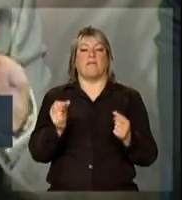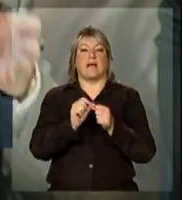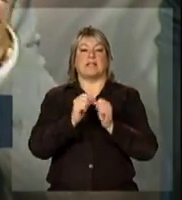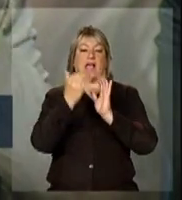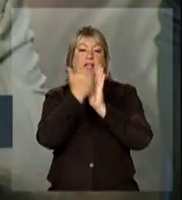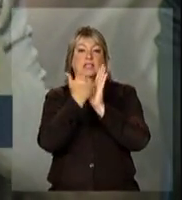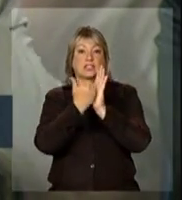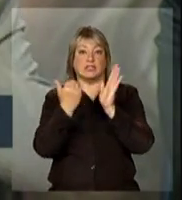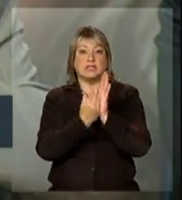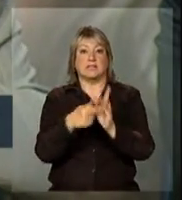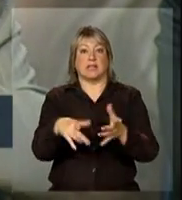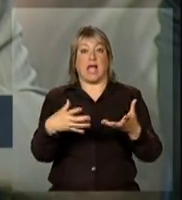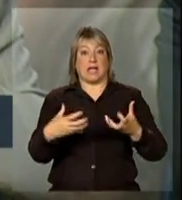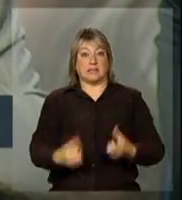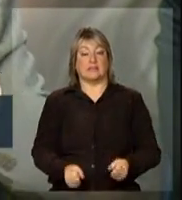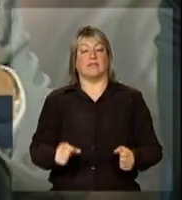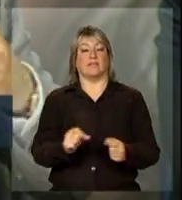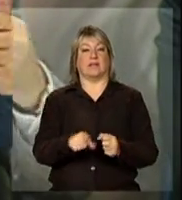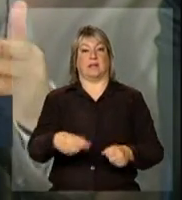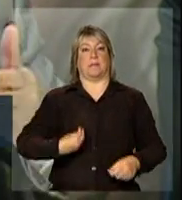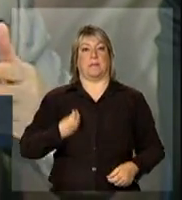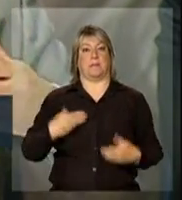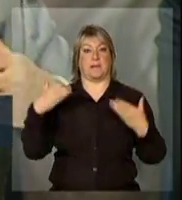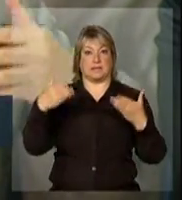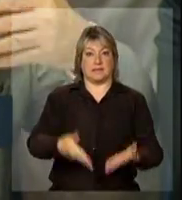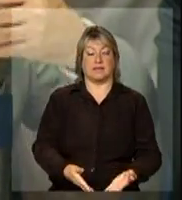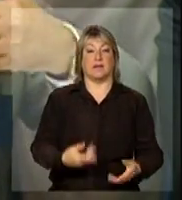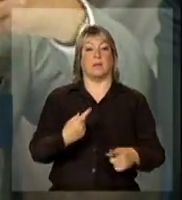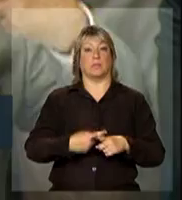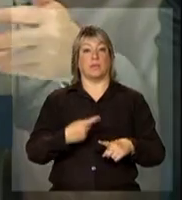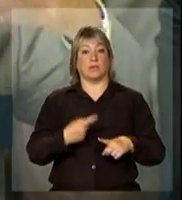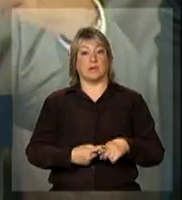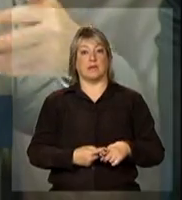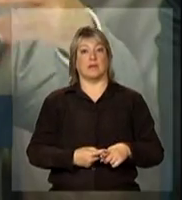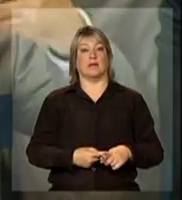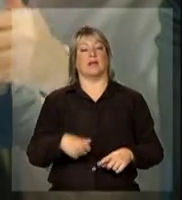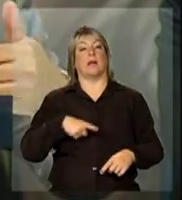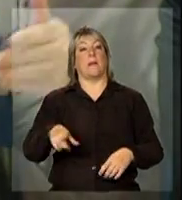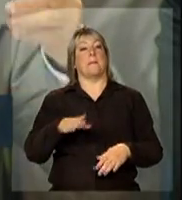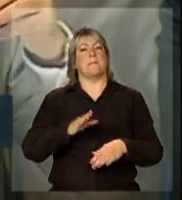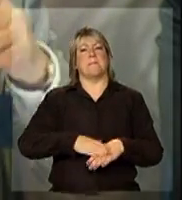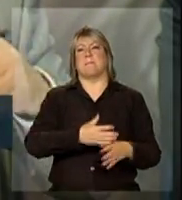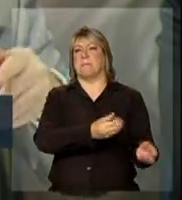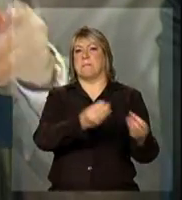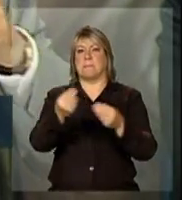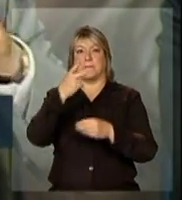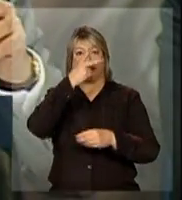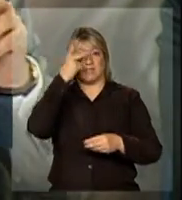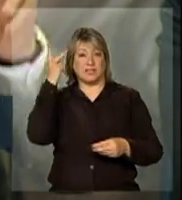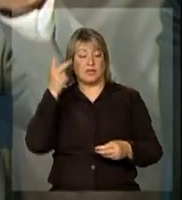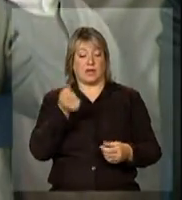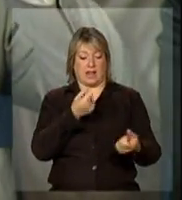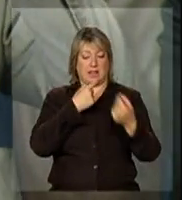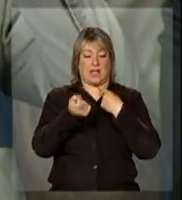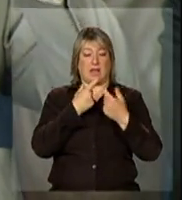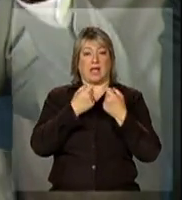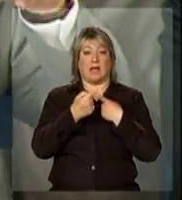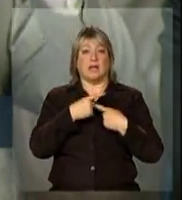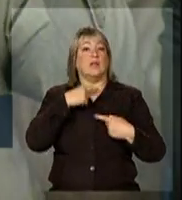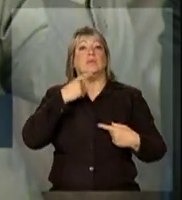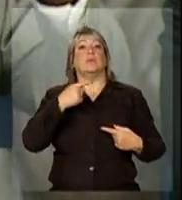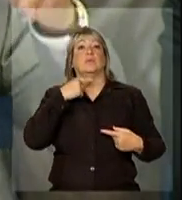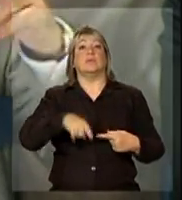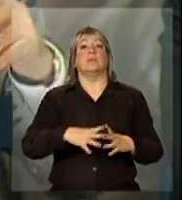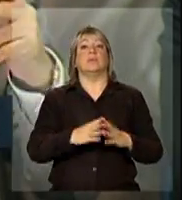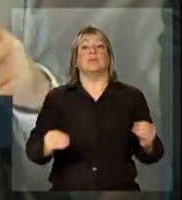onde a adesão estivesse presente. E aí criaria milhares e milhares de pessoas resistentes ao tratamento e criaria ameaça